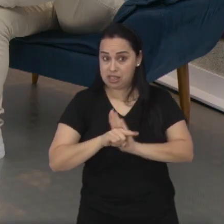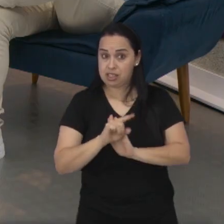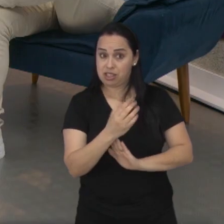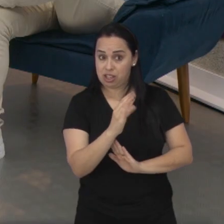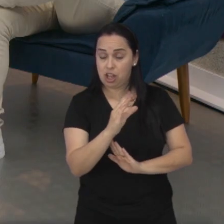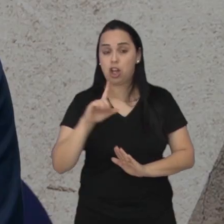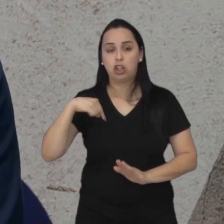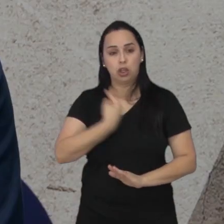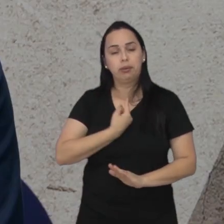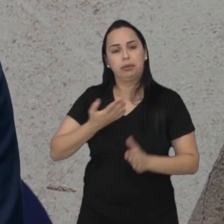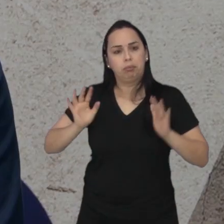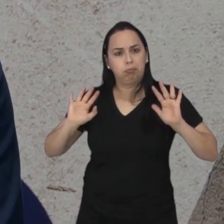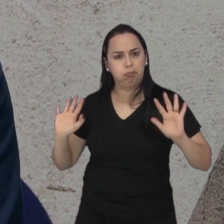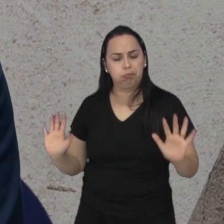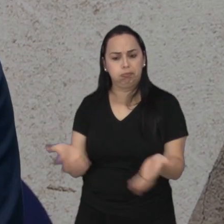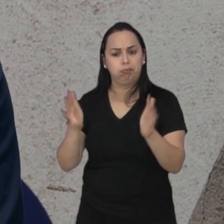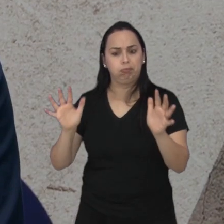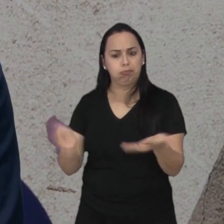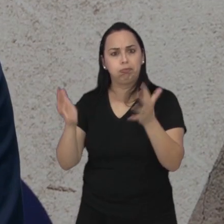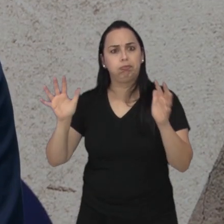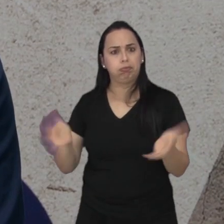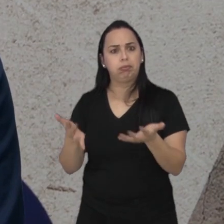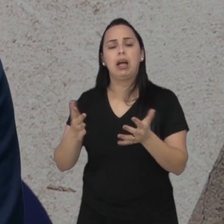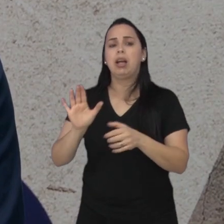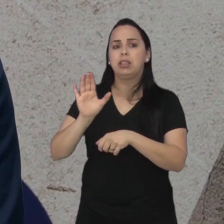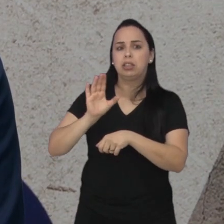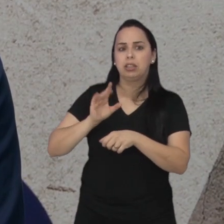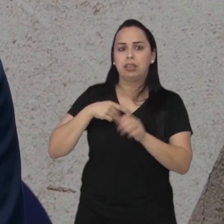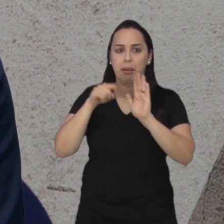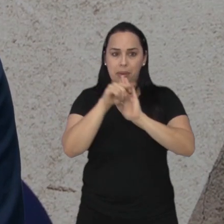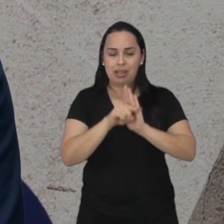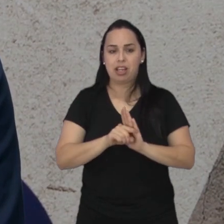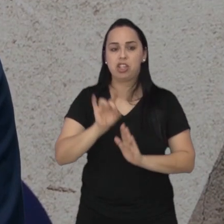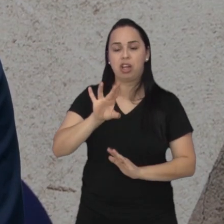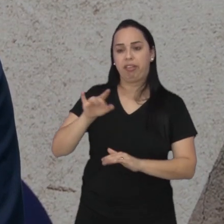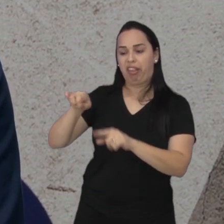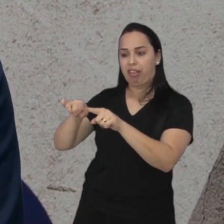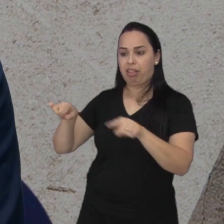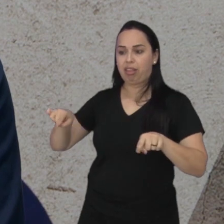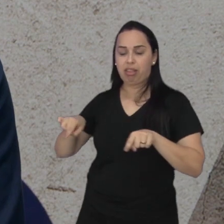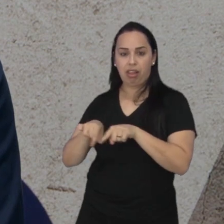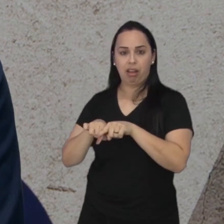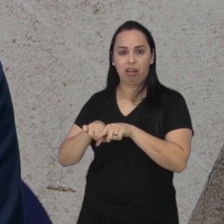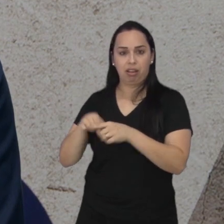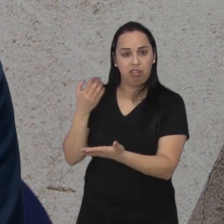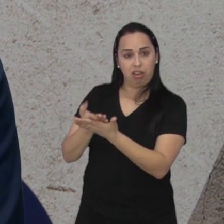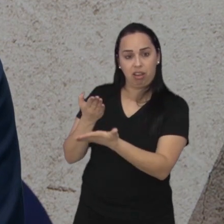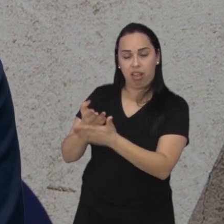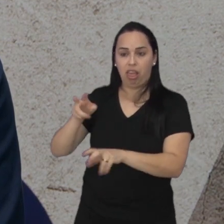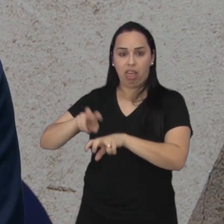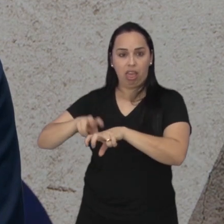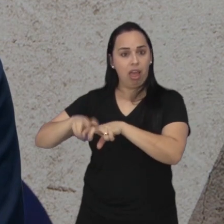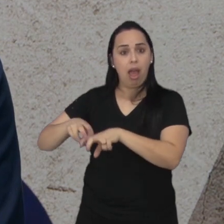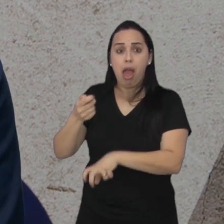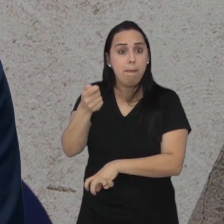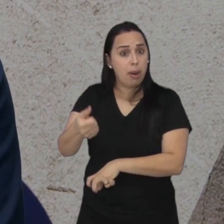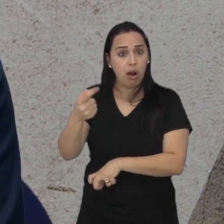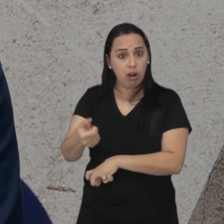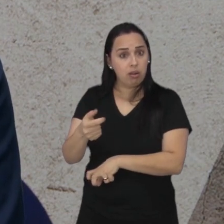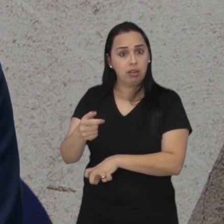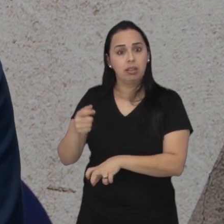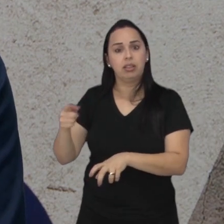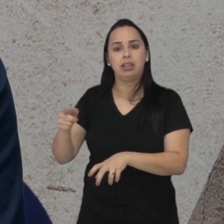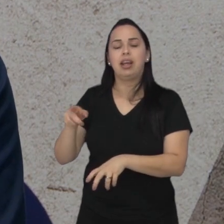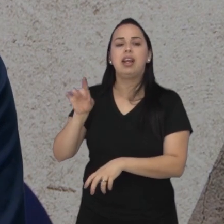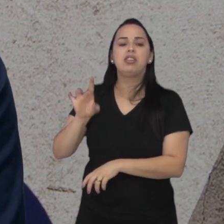científica. A gente tem estimulado bastante isso, né? Porque só ficar na sala de aula é pouco. Há